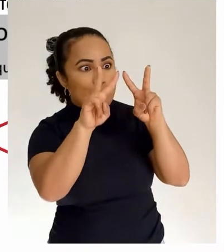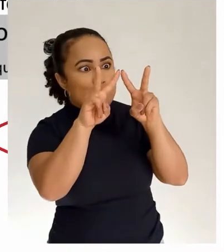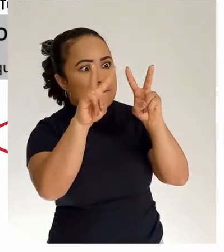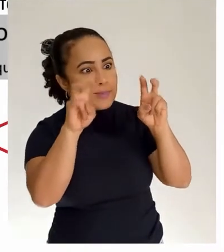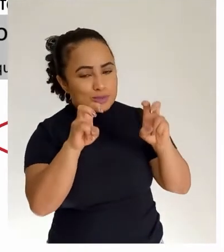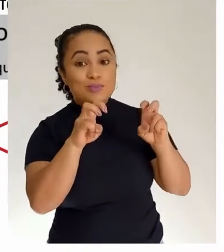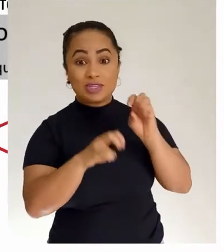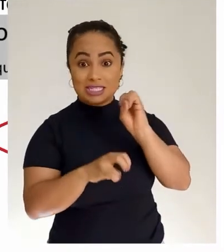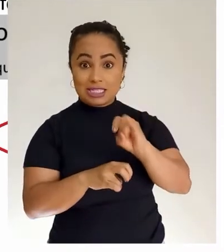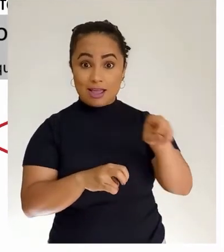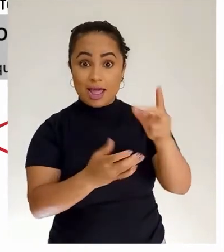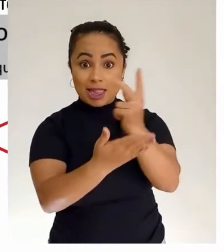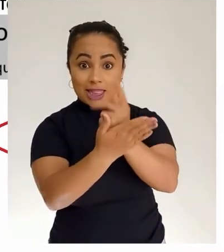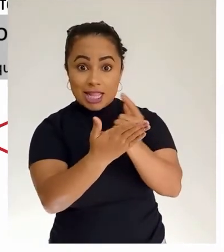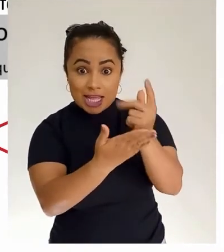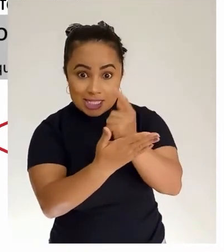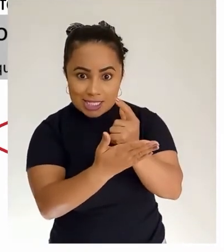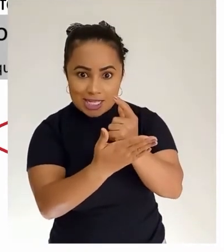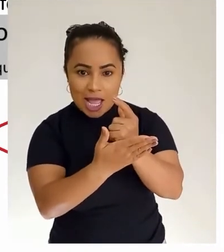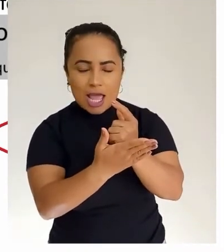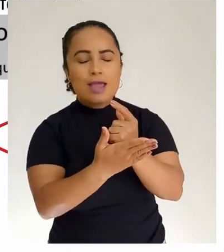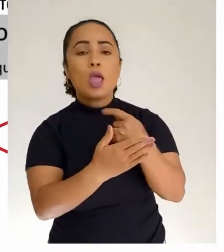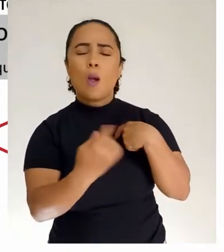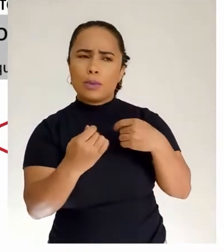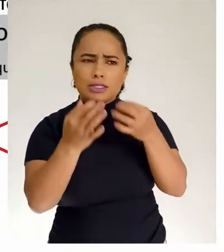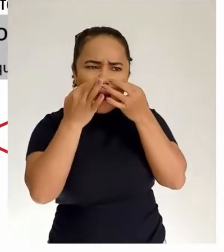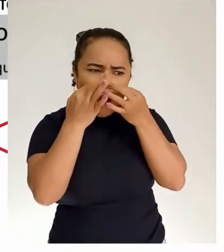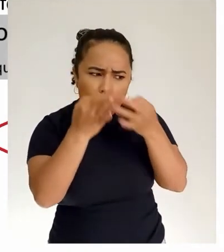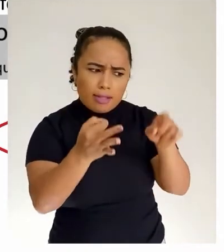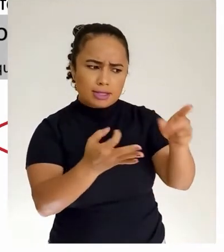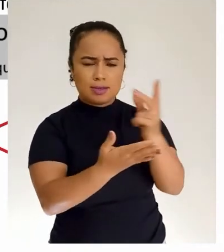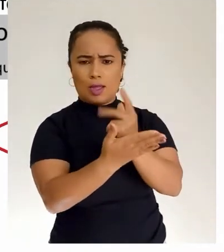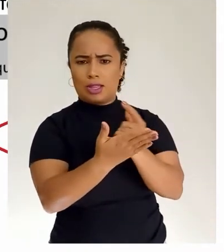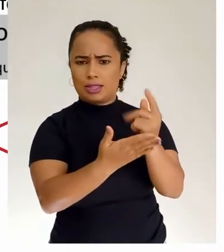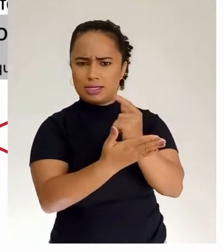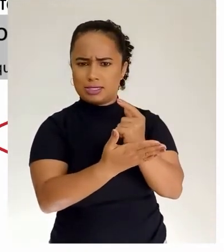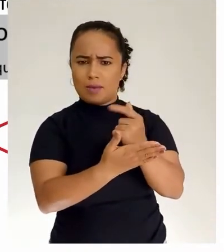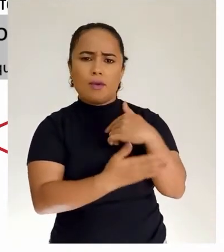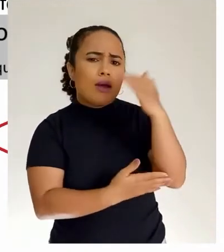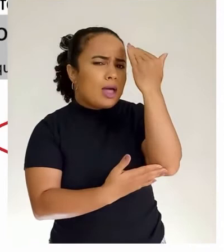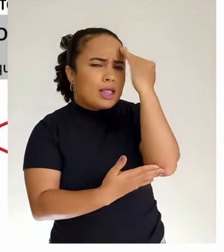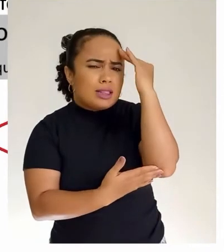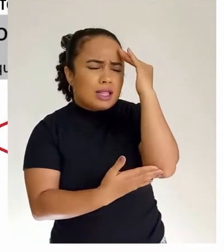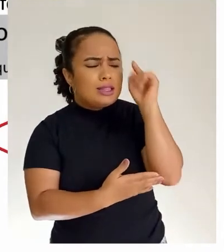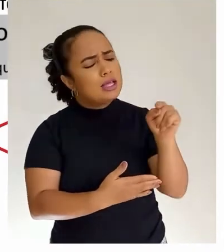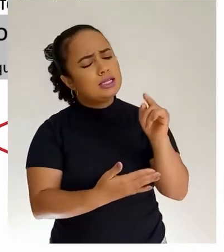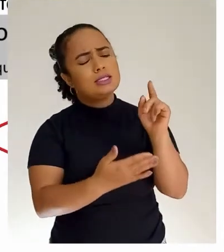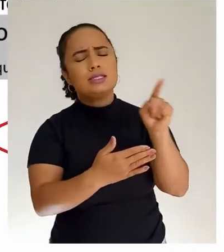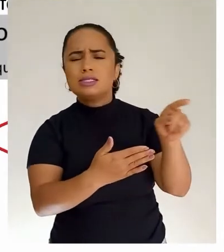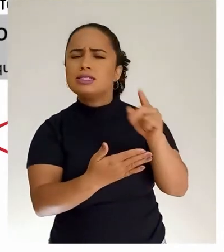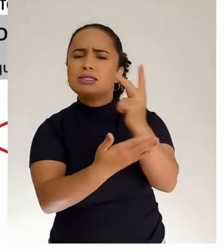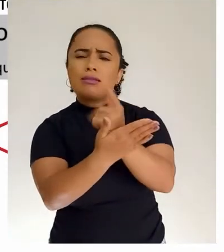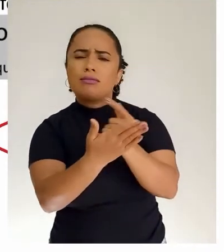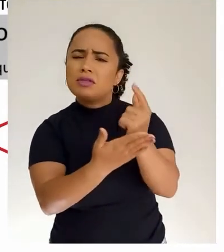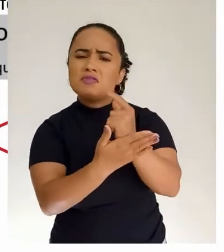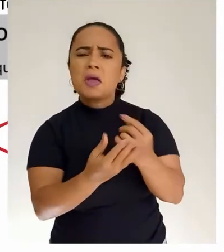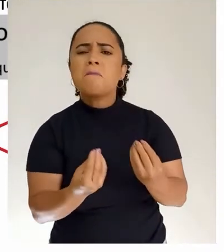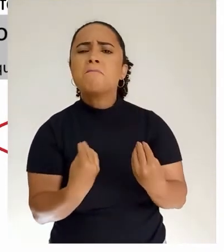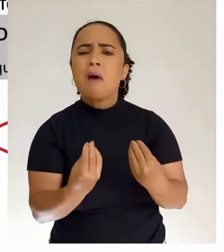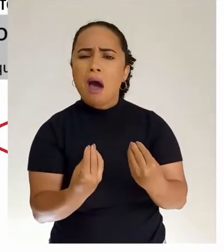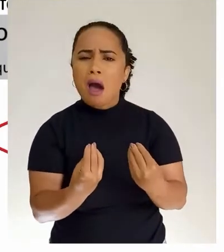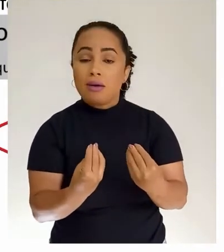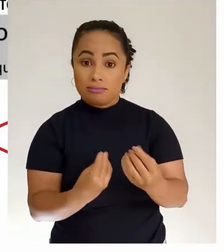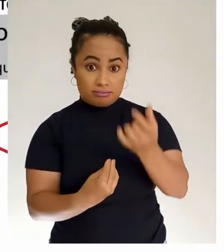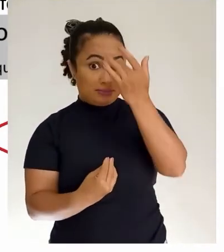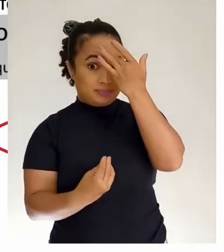que prestar atenção nela. Eu tenho que entender qual é o sentido. Então, vamos gravar. Esta imagem não